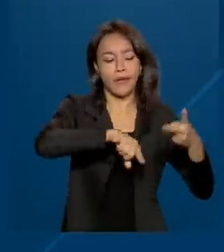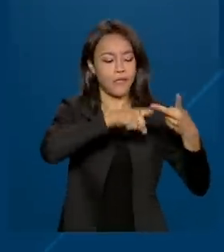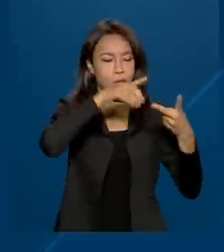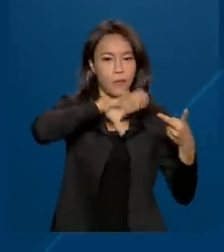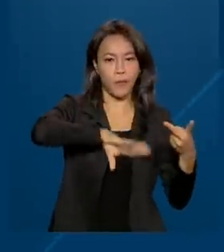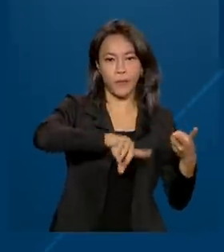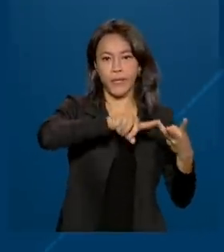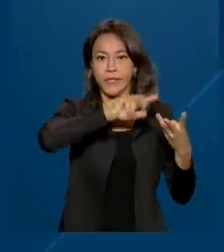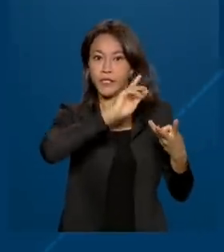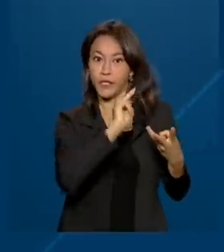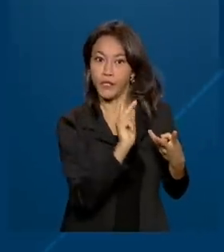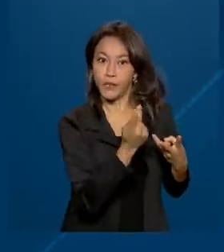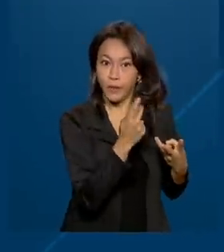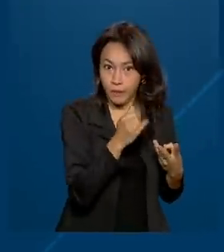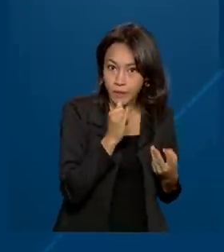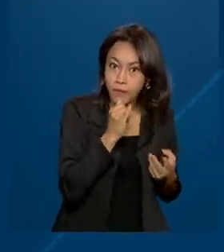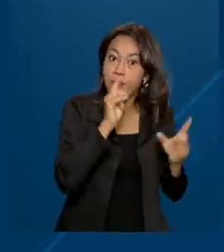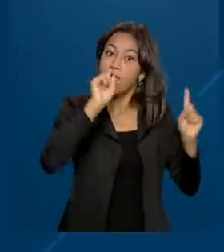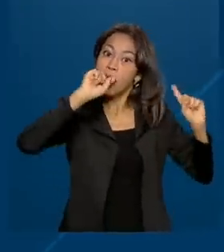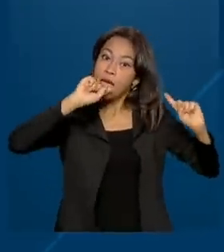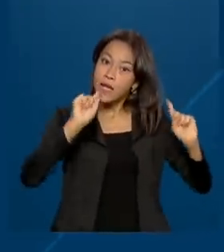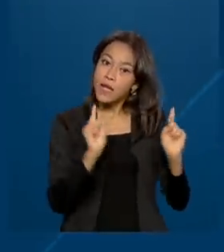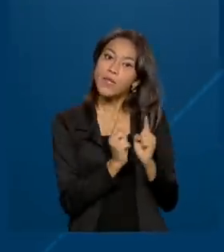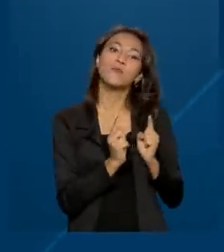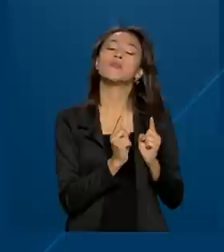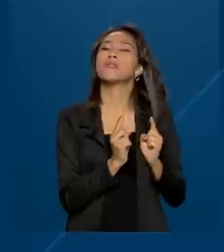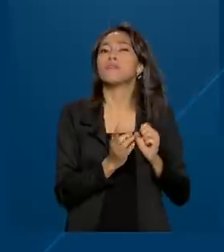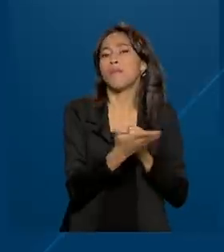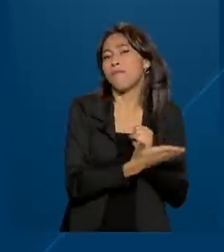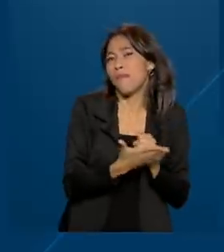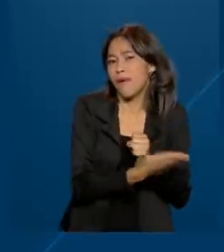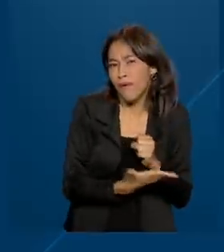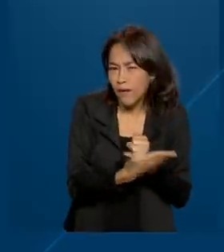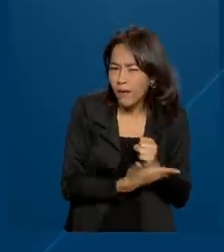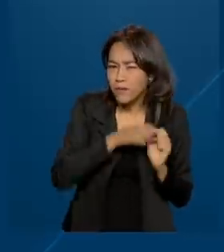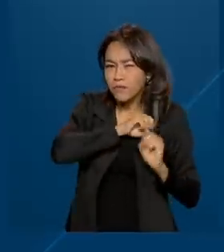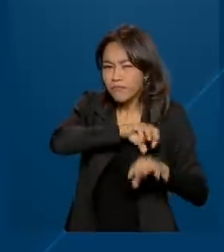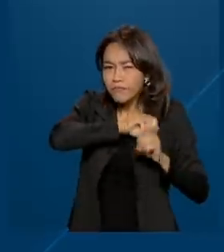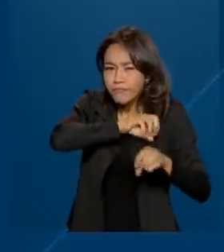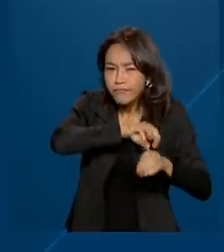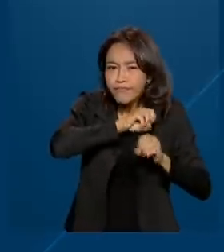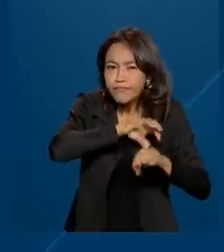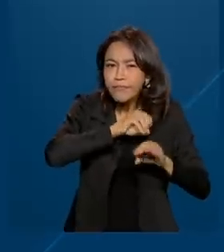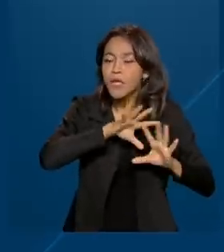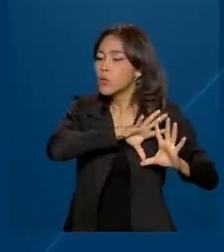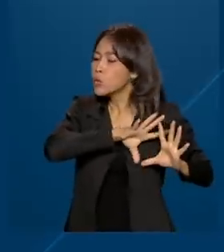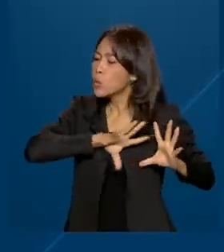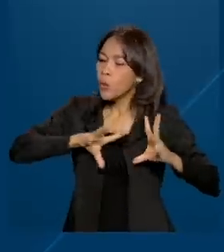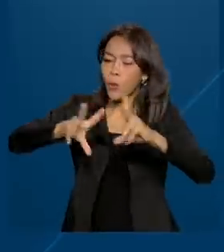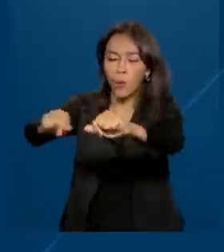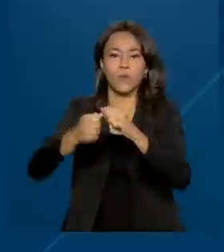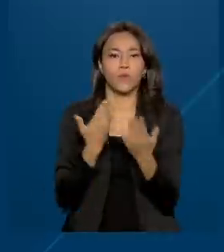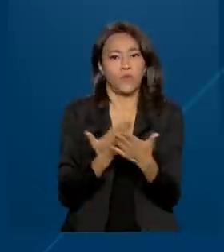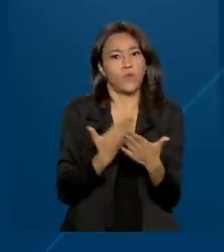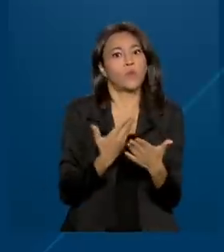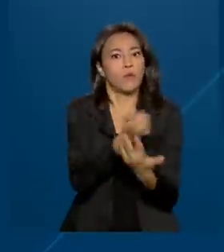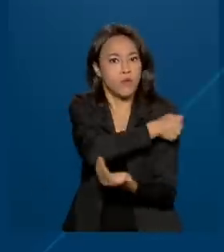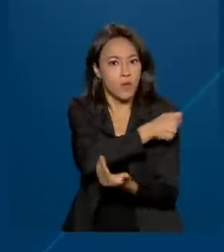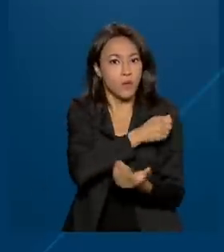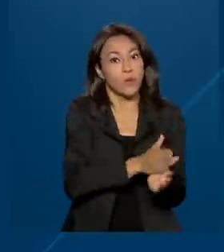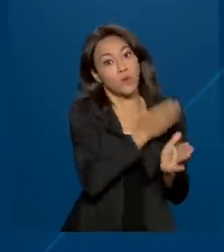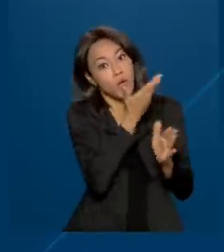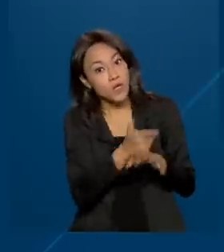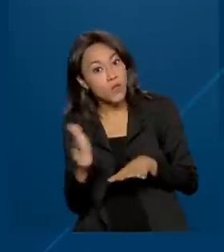português e história, por exemplo, são reduzidas a conteúdos básicos que devem ser cursados por todos os alunos. O restante é